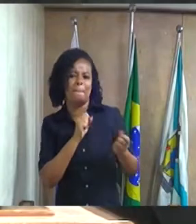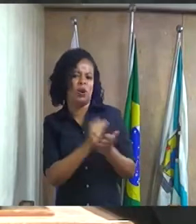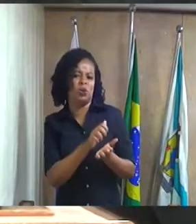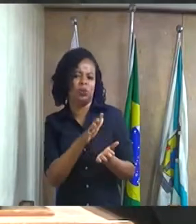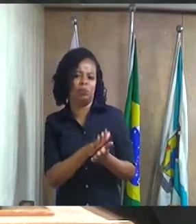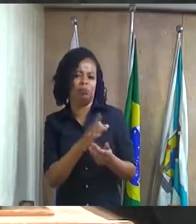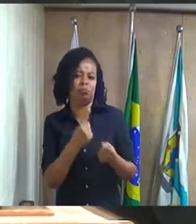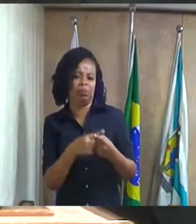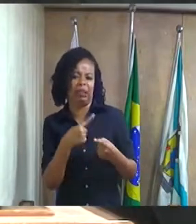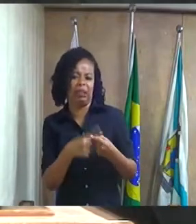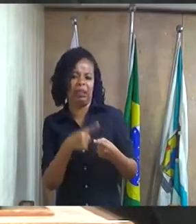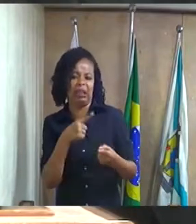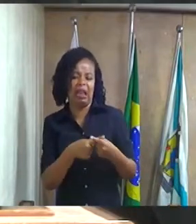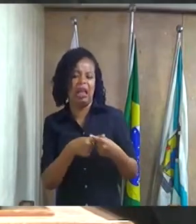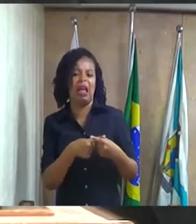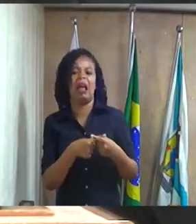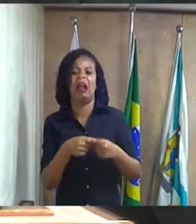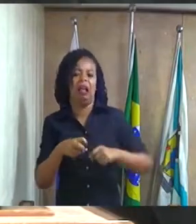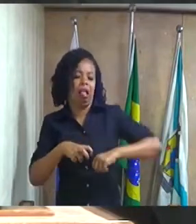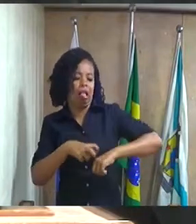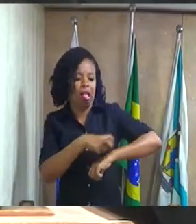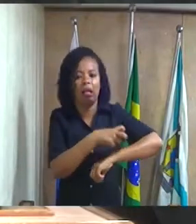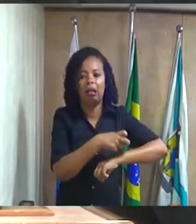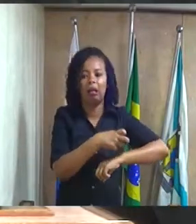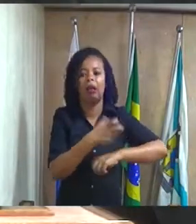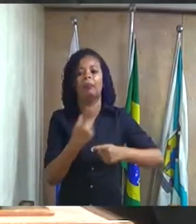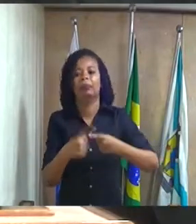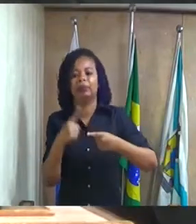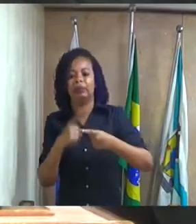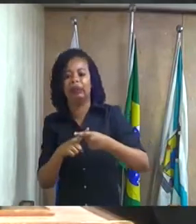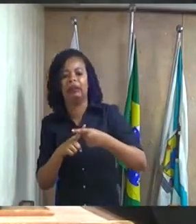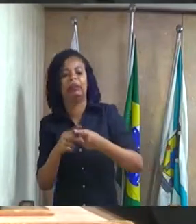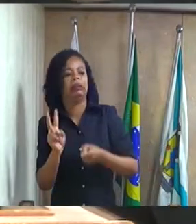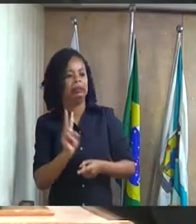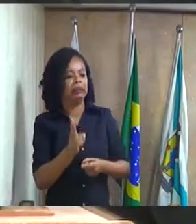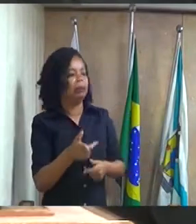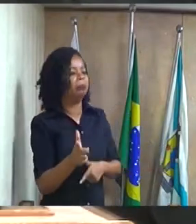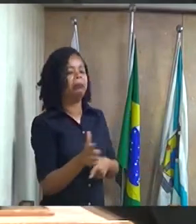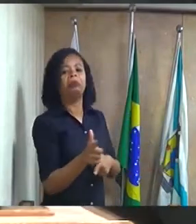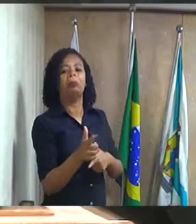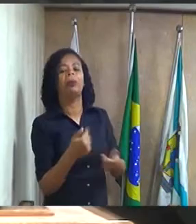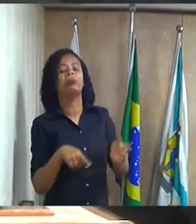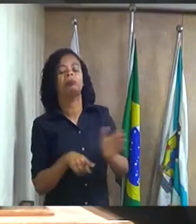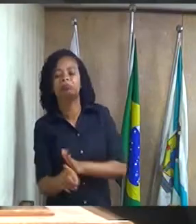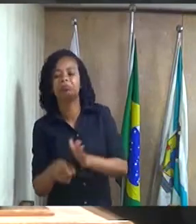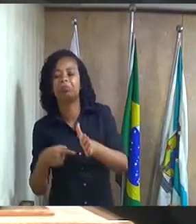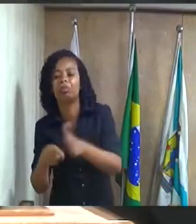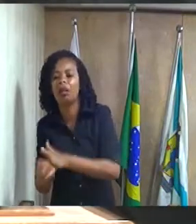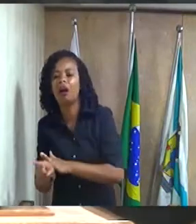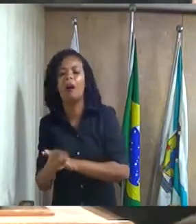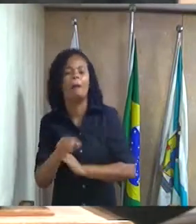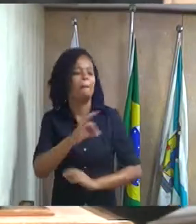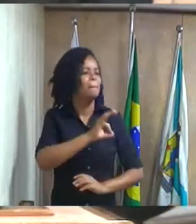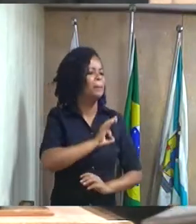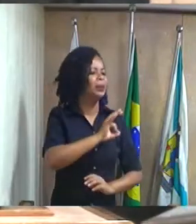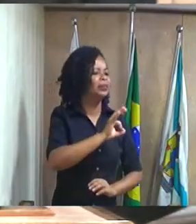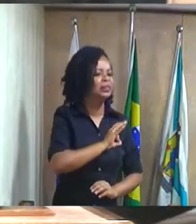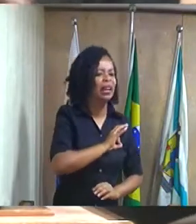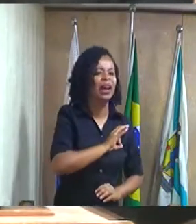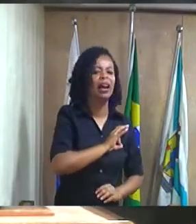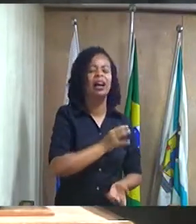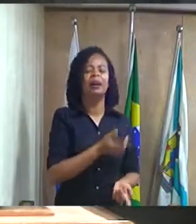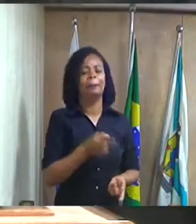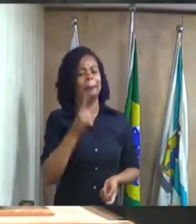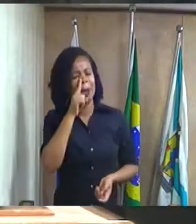cidade é blitz com um blitz para lá blitz para cá com um um policial colocando o policial em